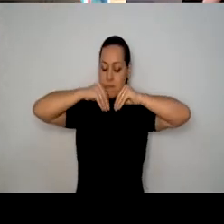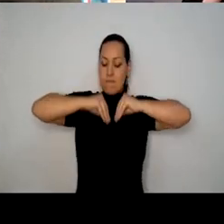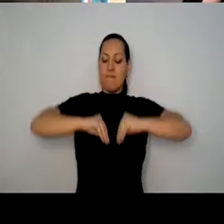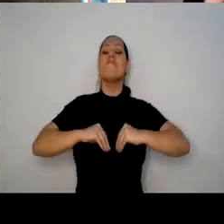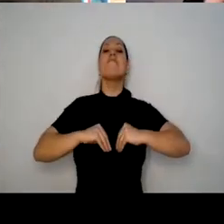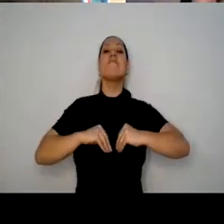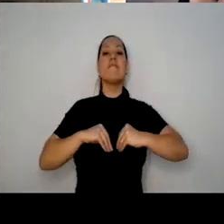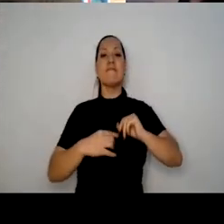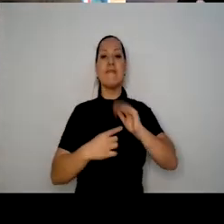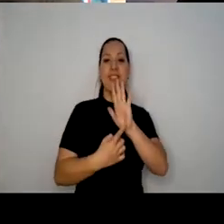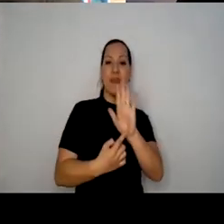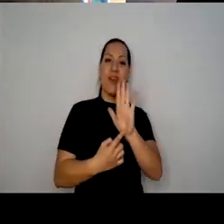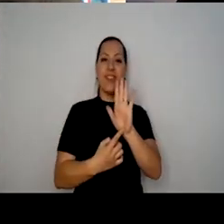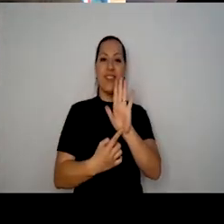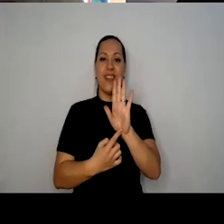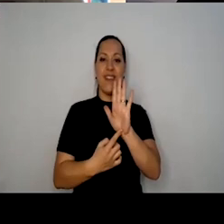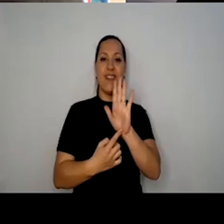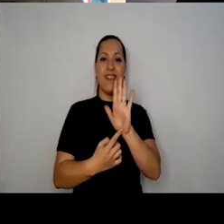Ele é a coisa.